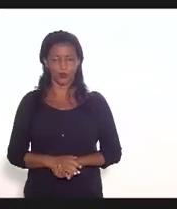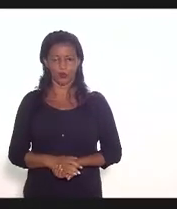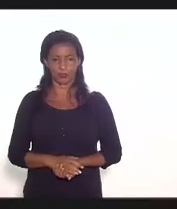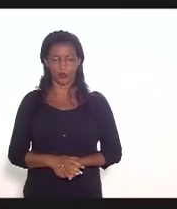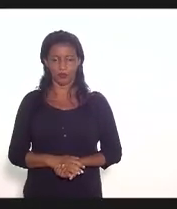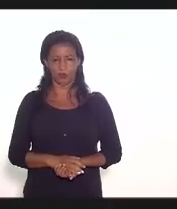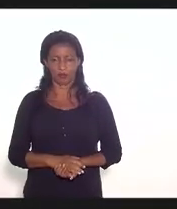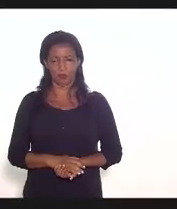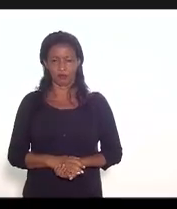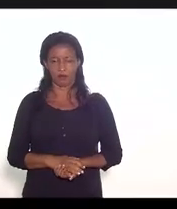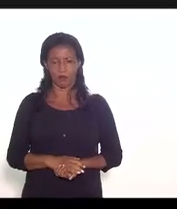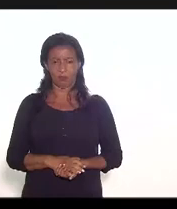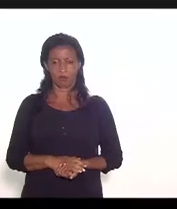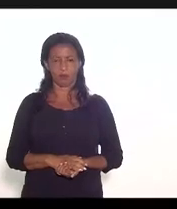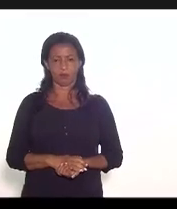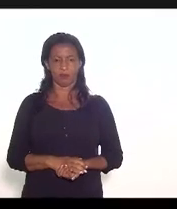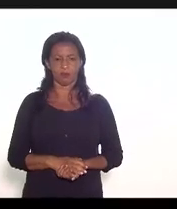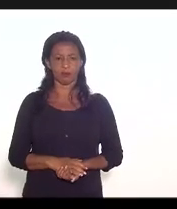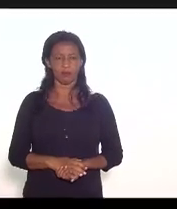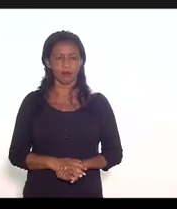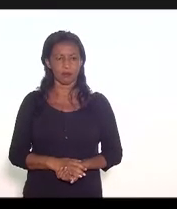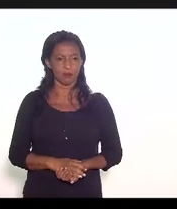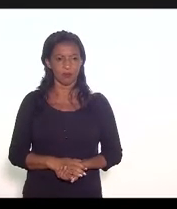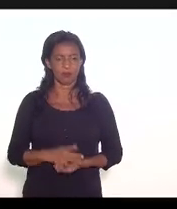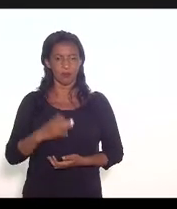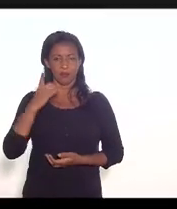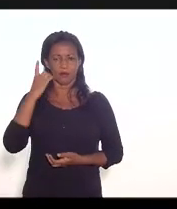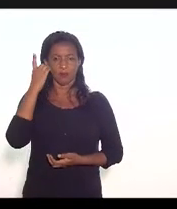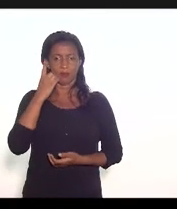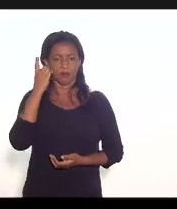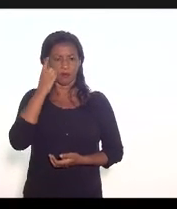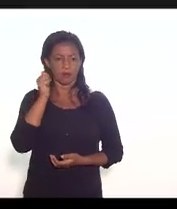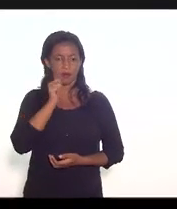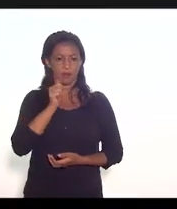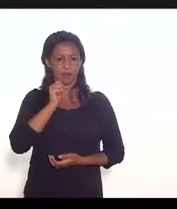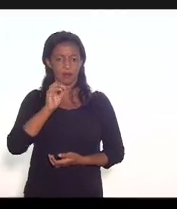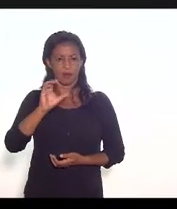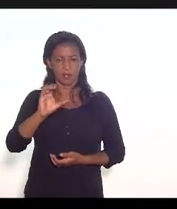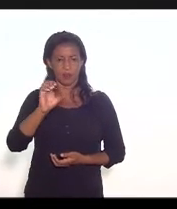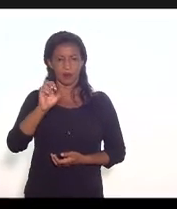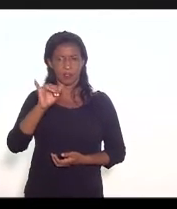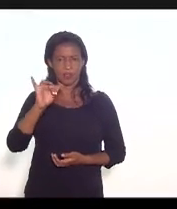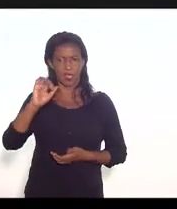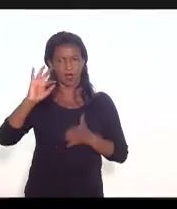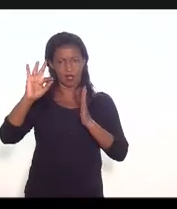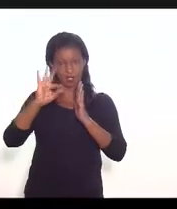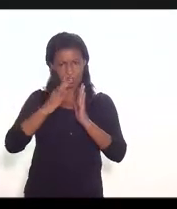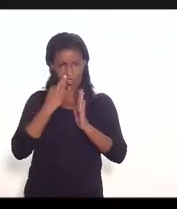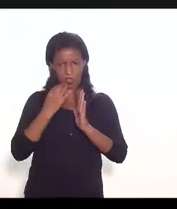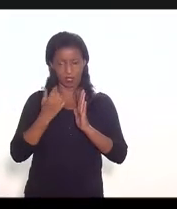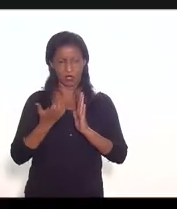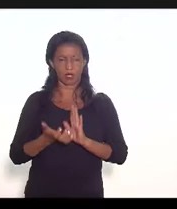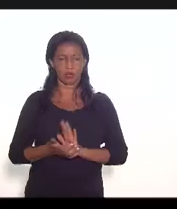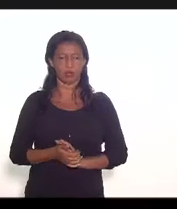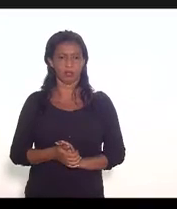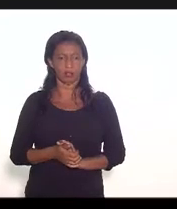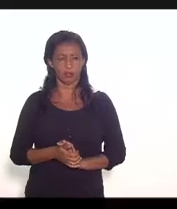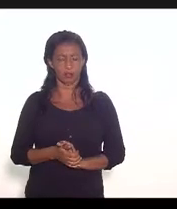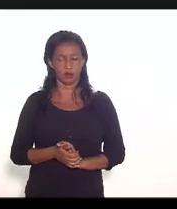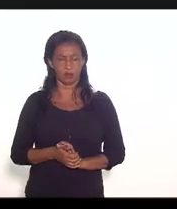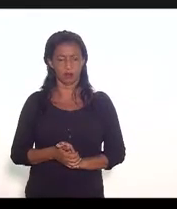Deputado Luiz Paulo é Félia Jordão eu também gostaria de me inscrever Perfeitamente deputado